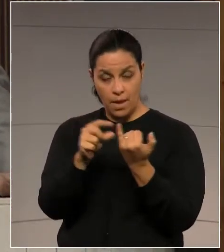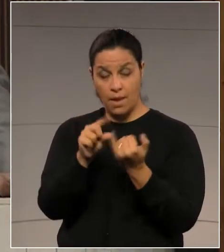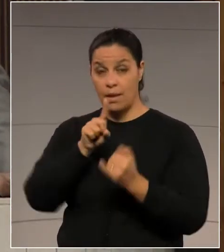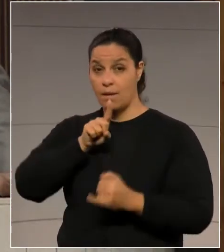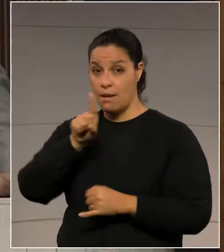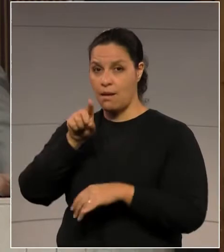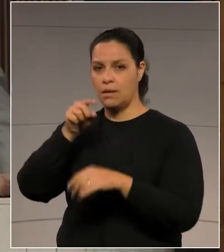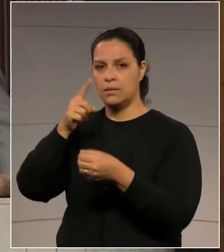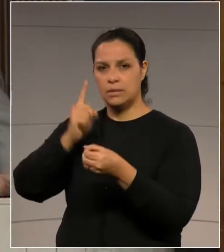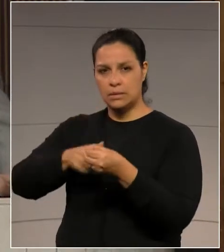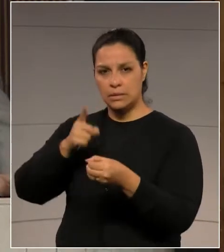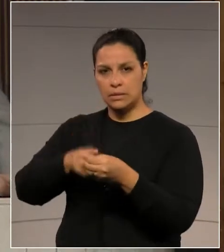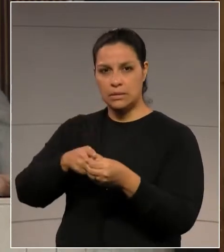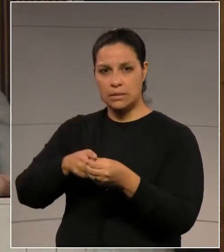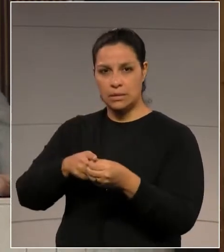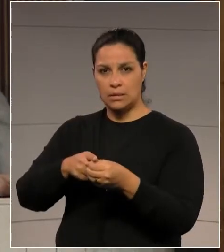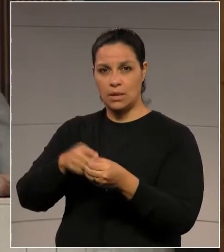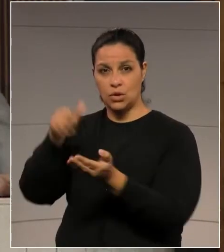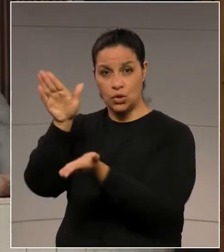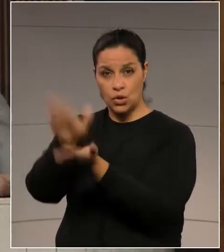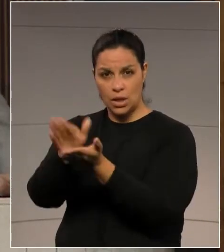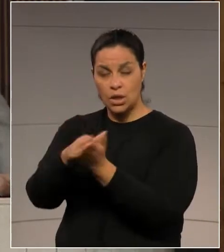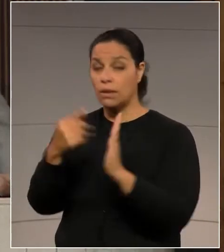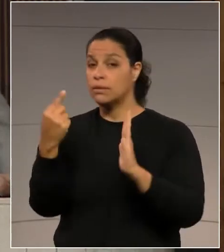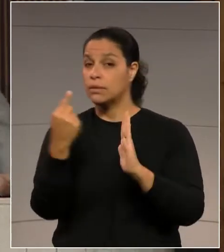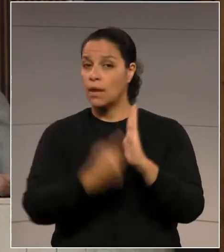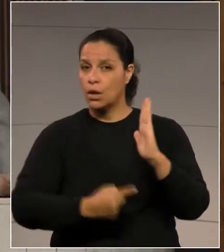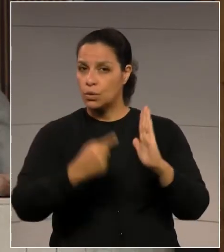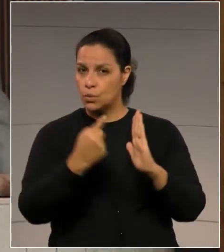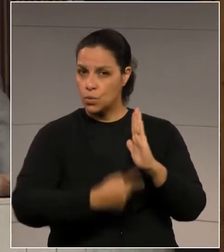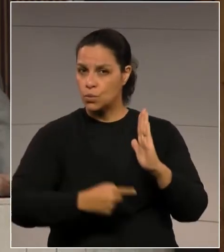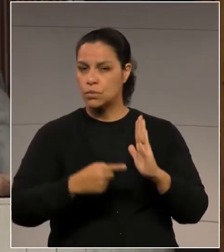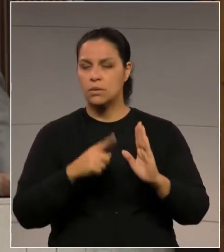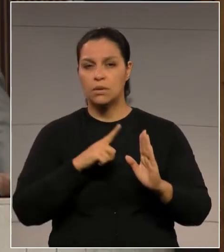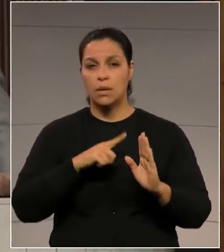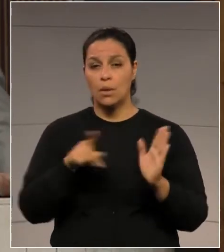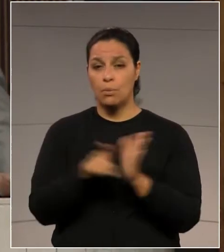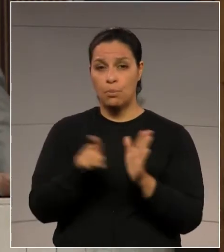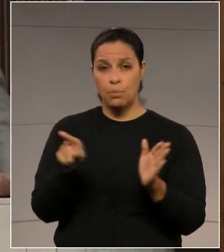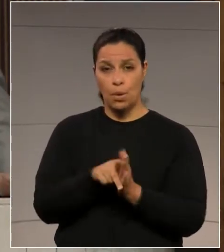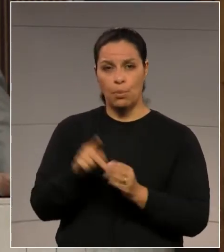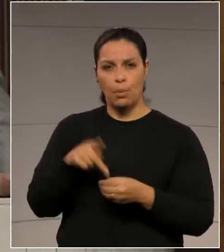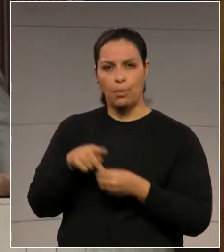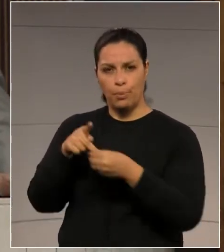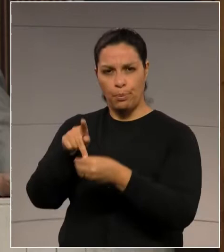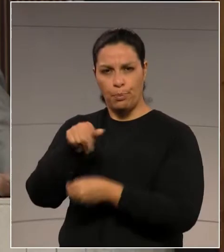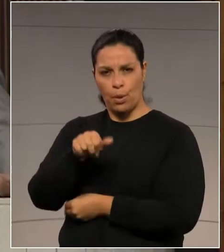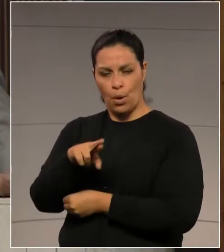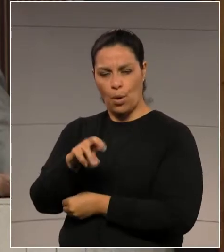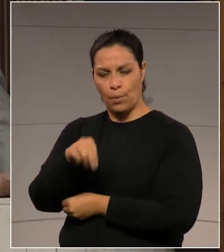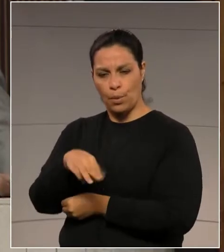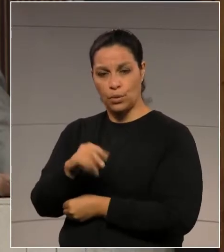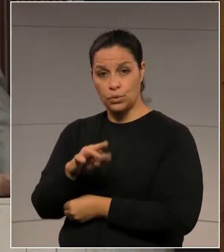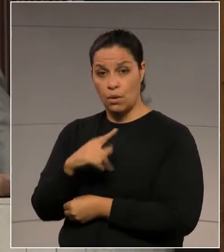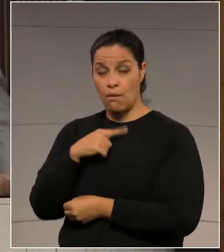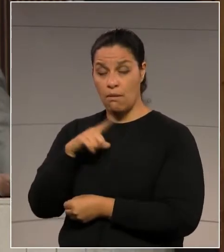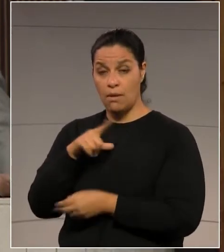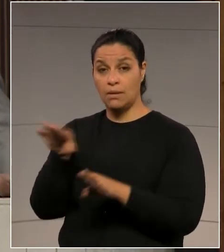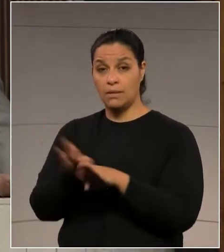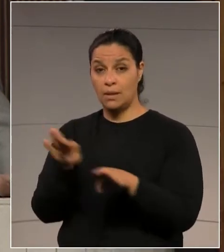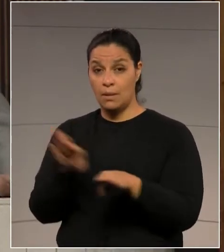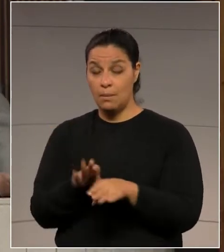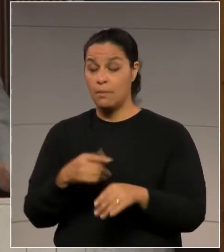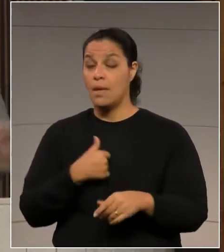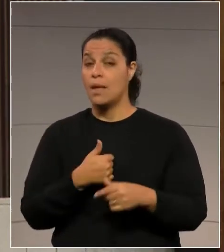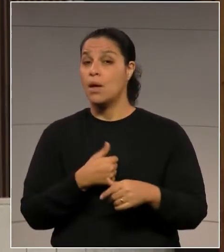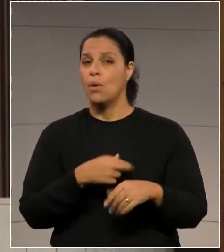foi denunciado pelo promotor e que o reitor